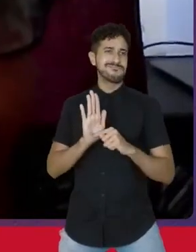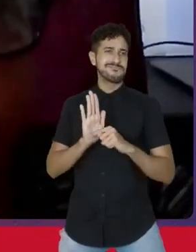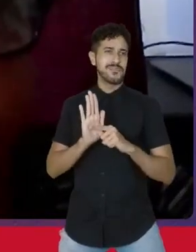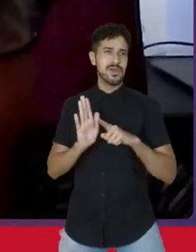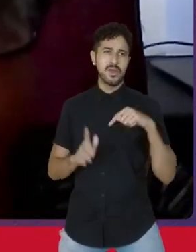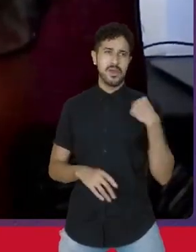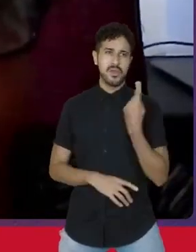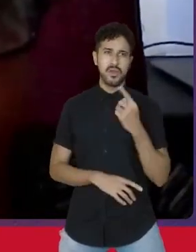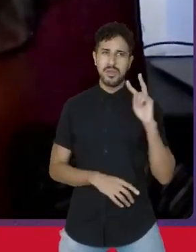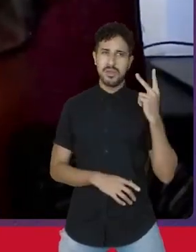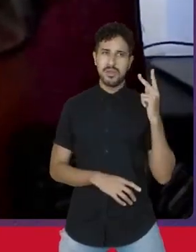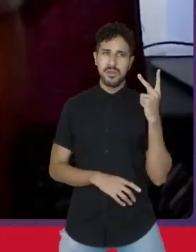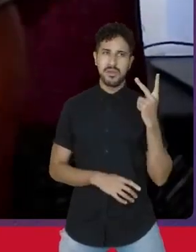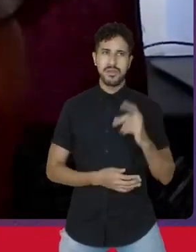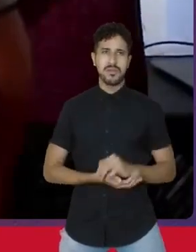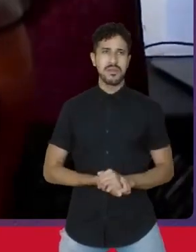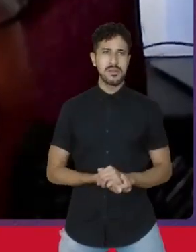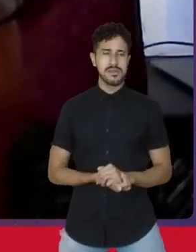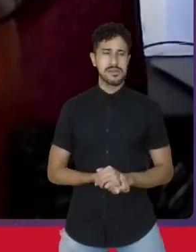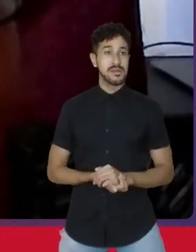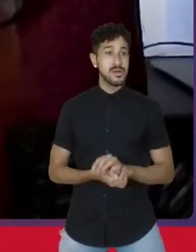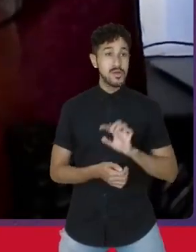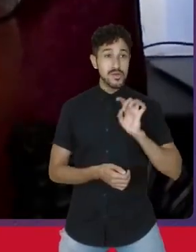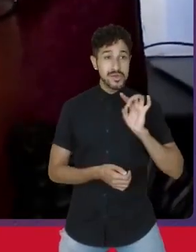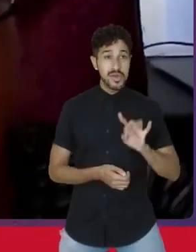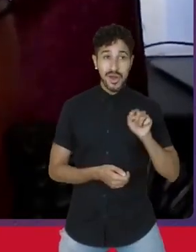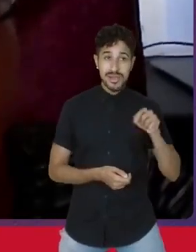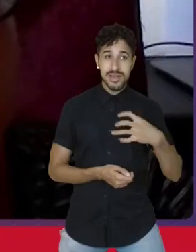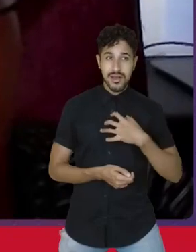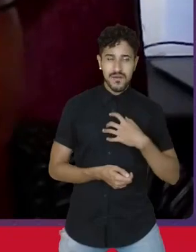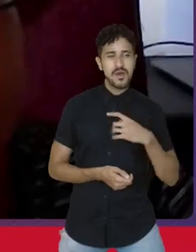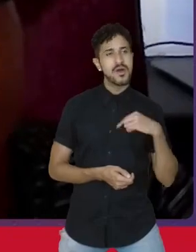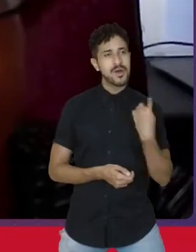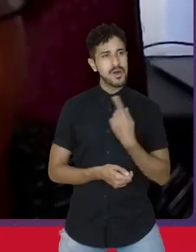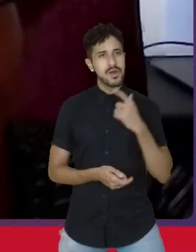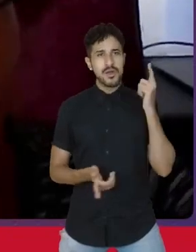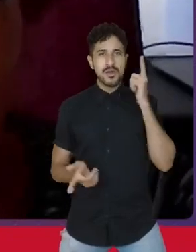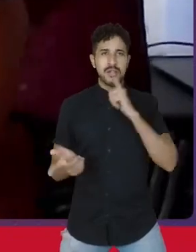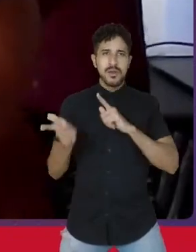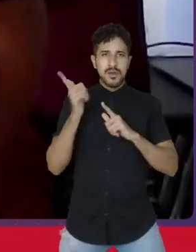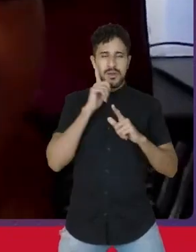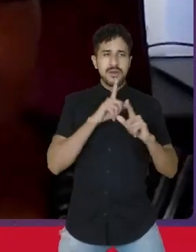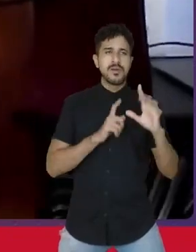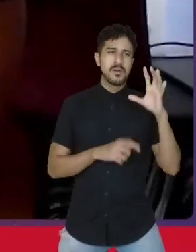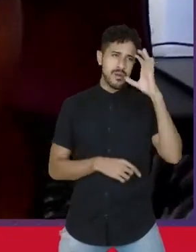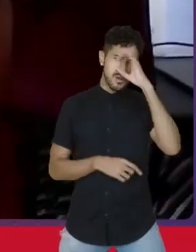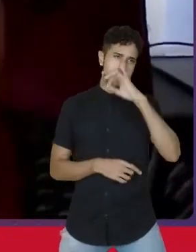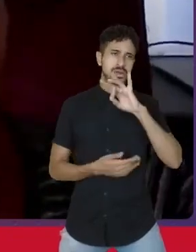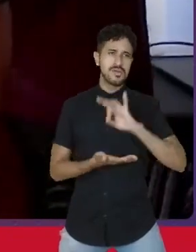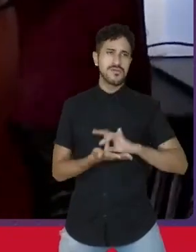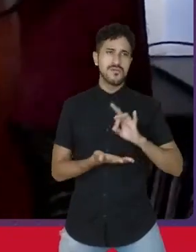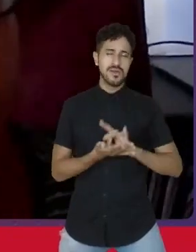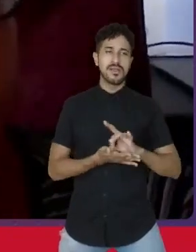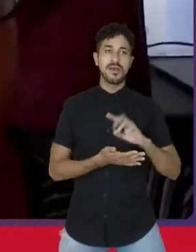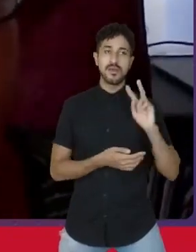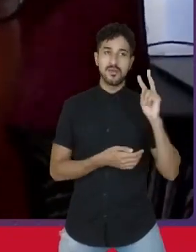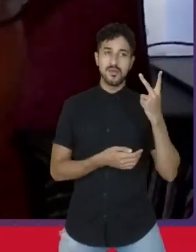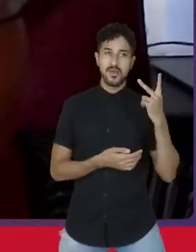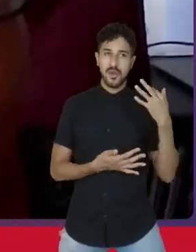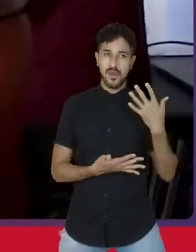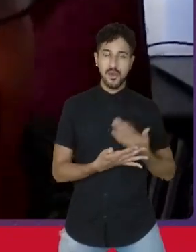nossa história. Só assim nós estaremos considerando a verdadeira história do Brasil.